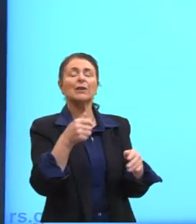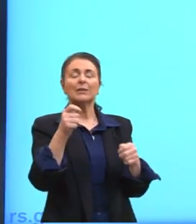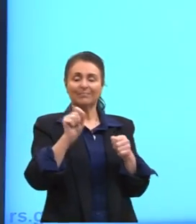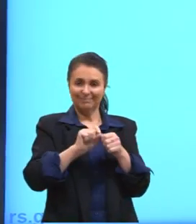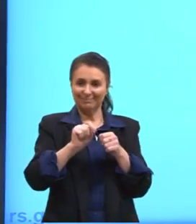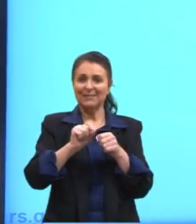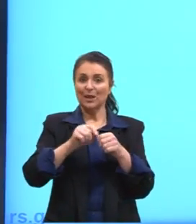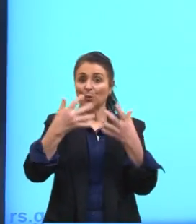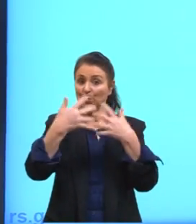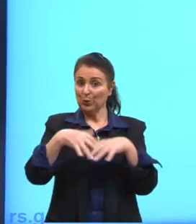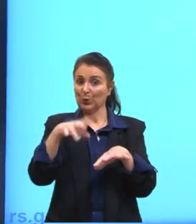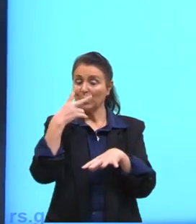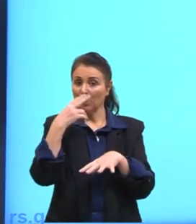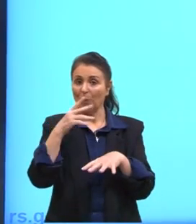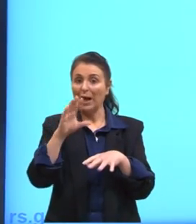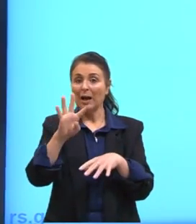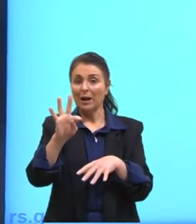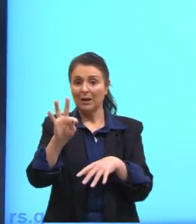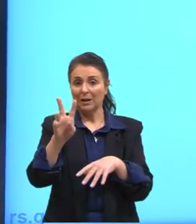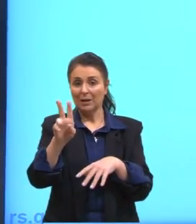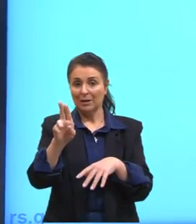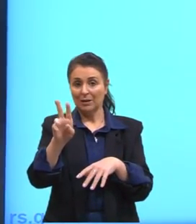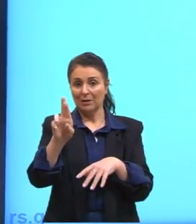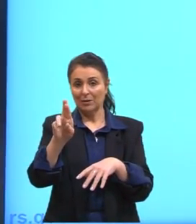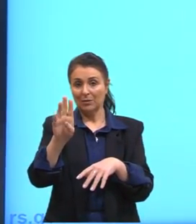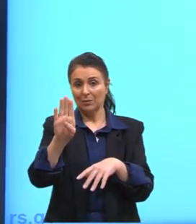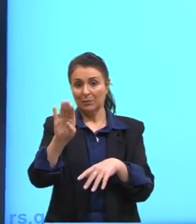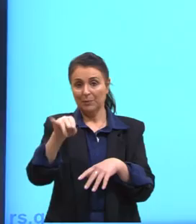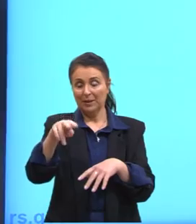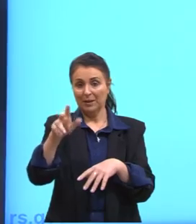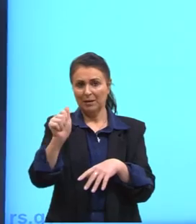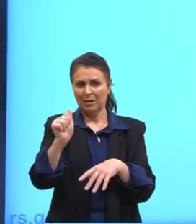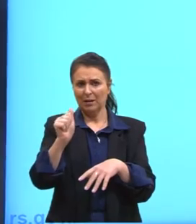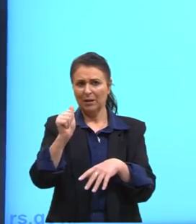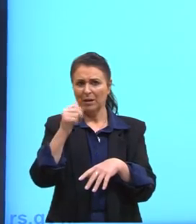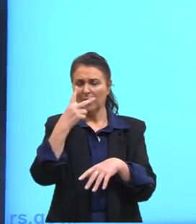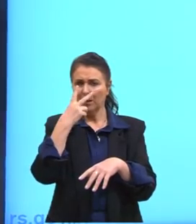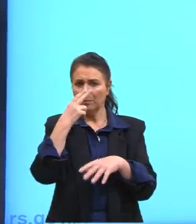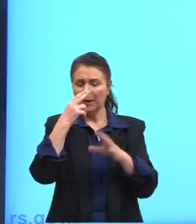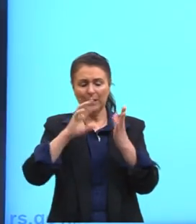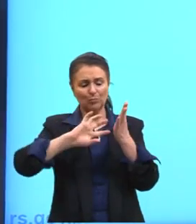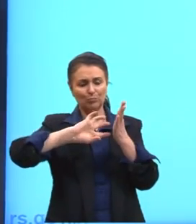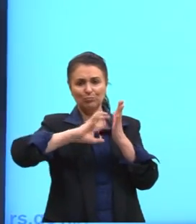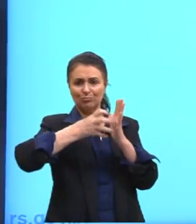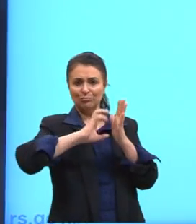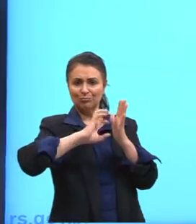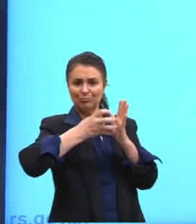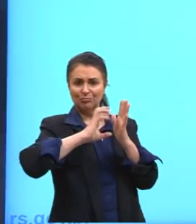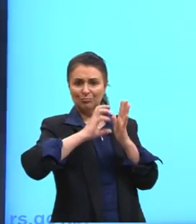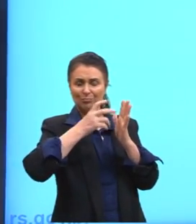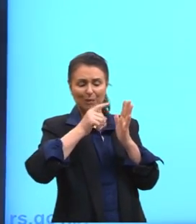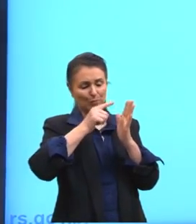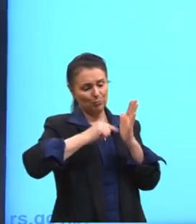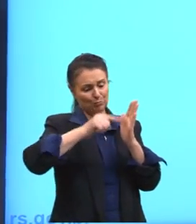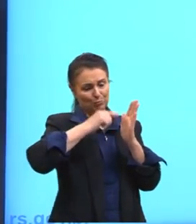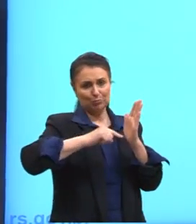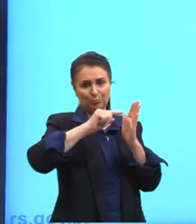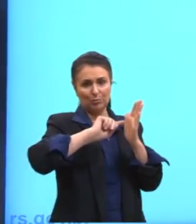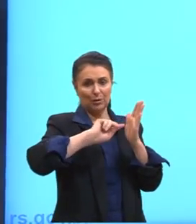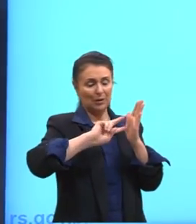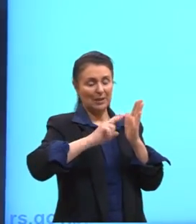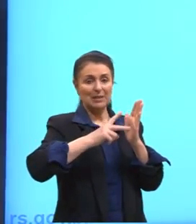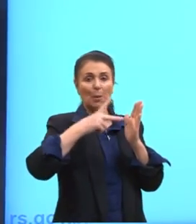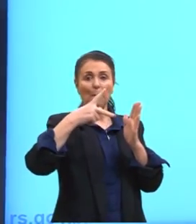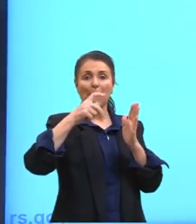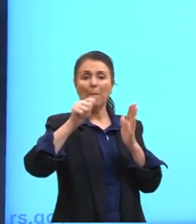Então, a turbina, que é, basicamente, parece uma forma de um ventilador, né? Enfim, são pás que giram,